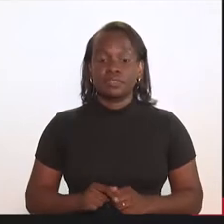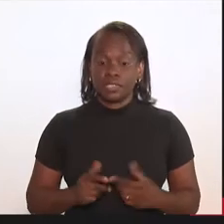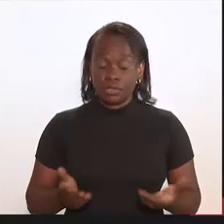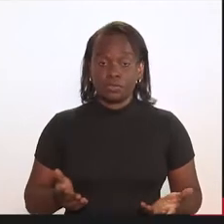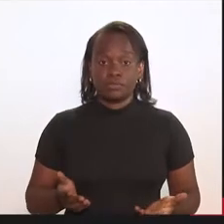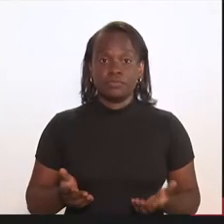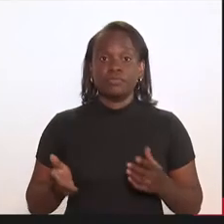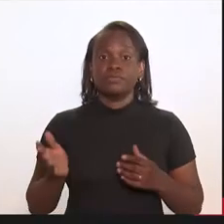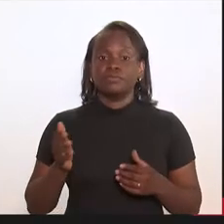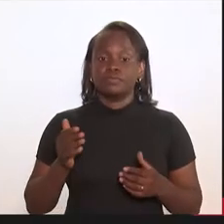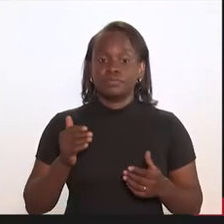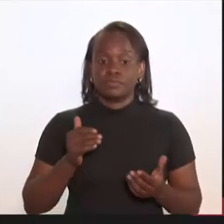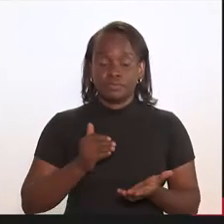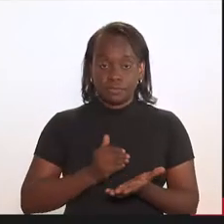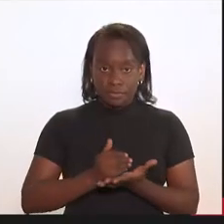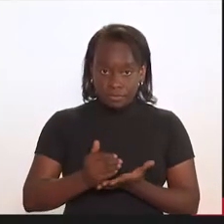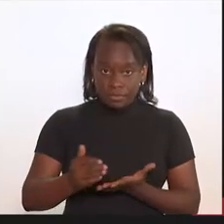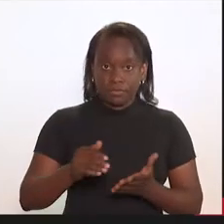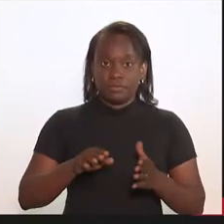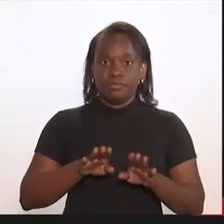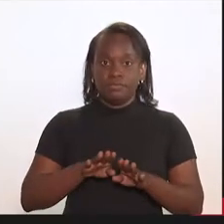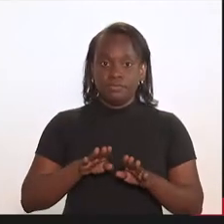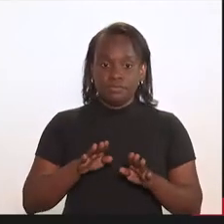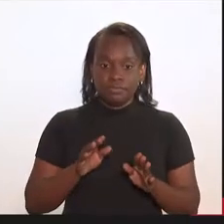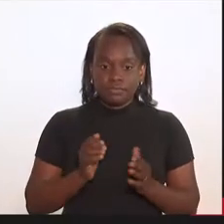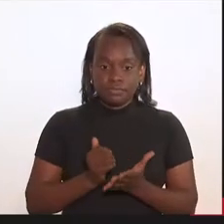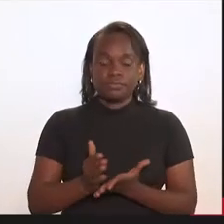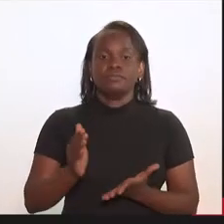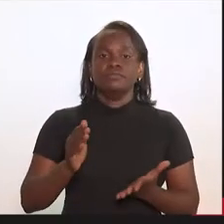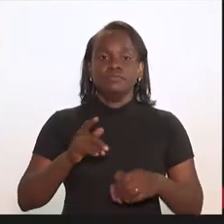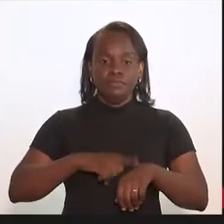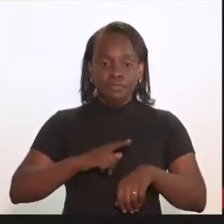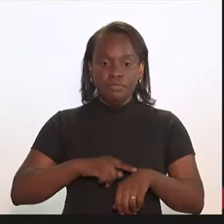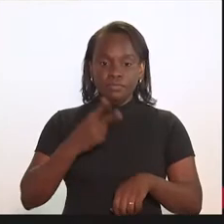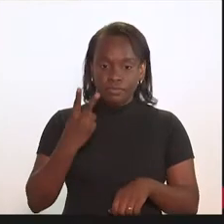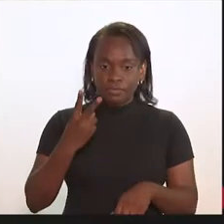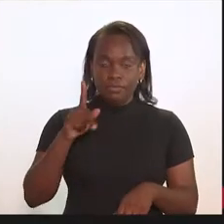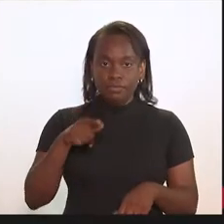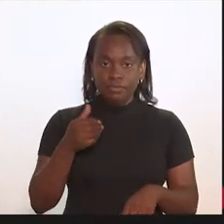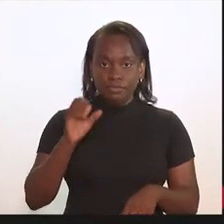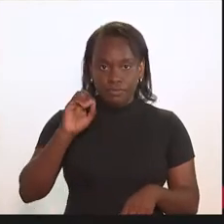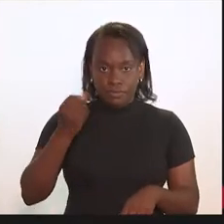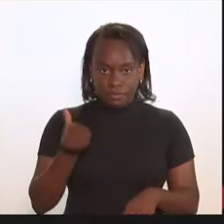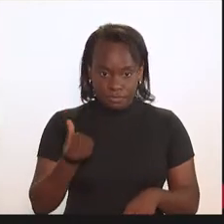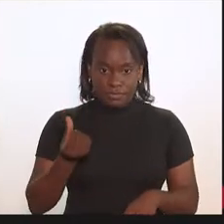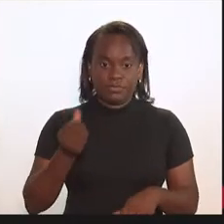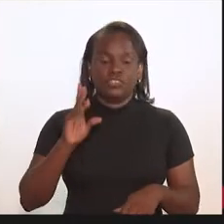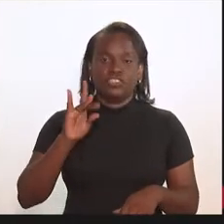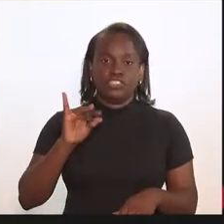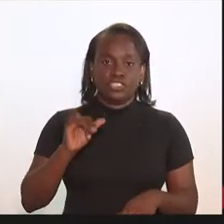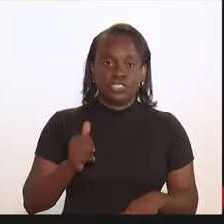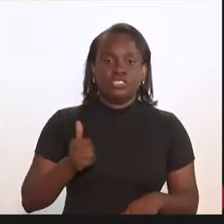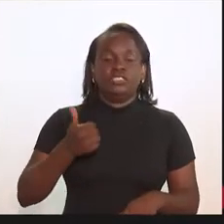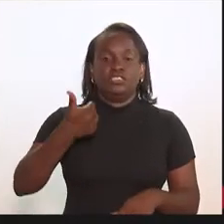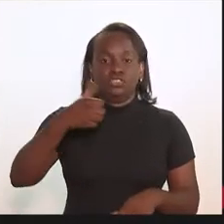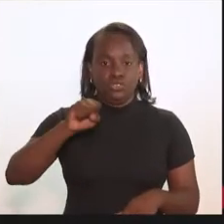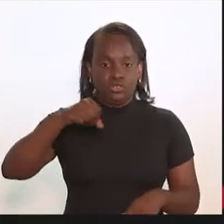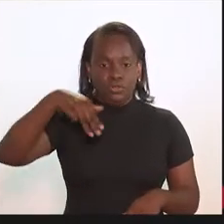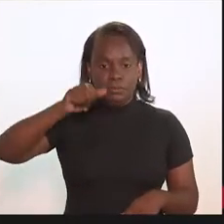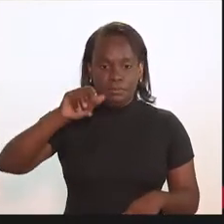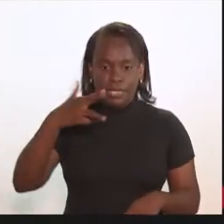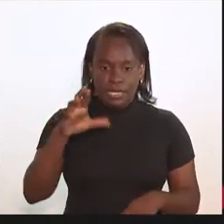Então, vamos à abertura, às 14 horas e 6 minutos do dia